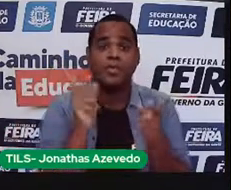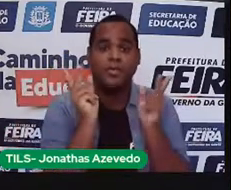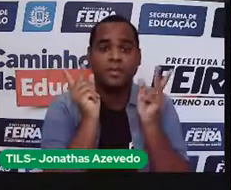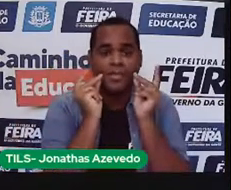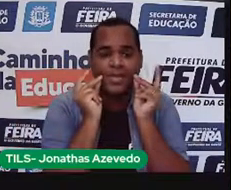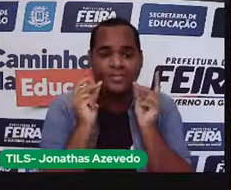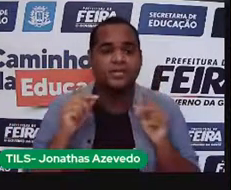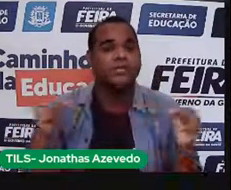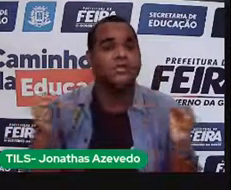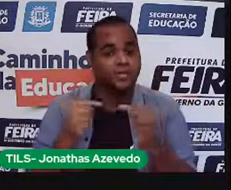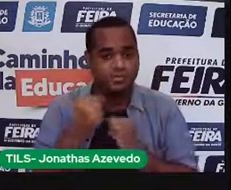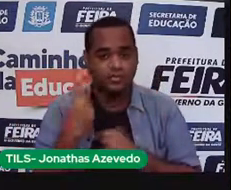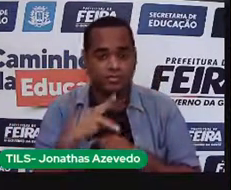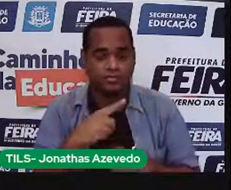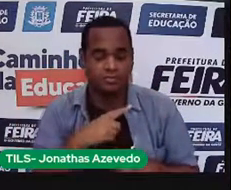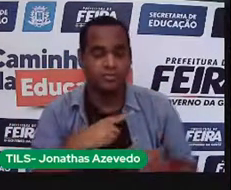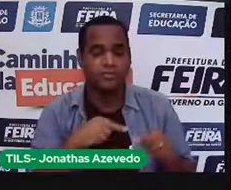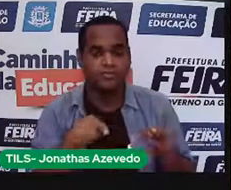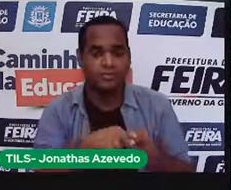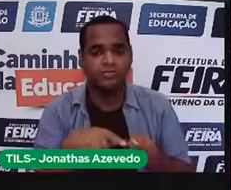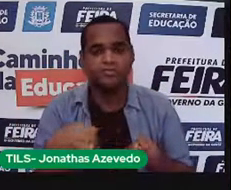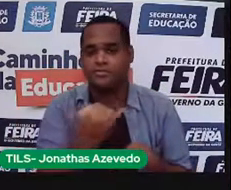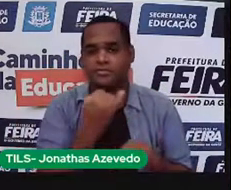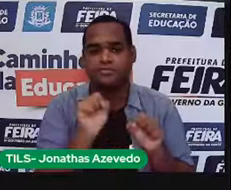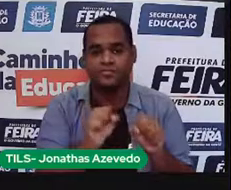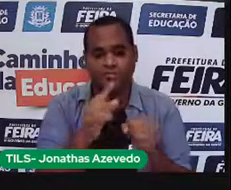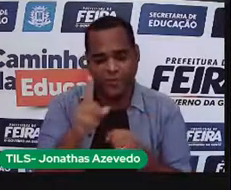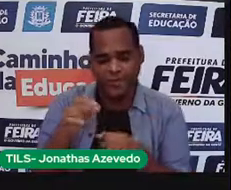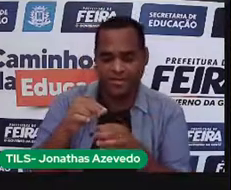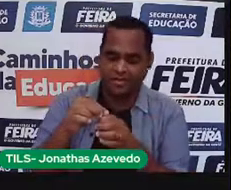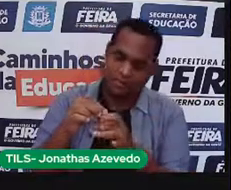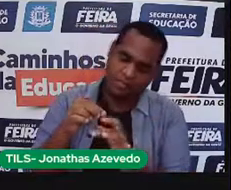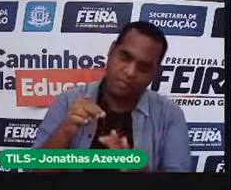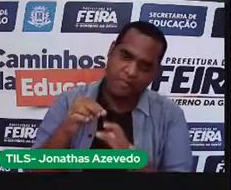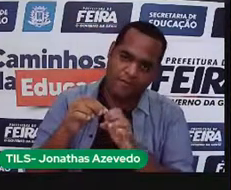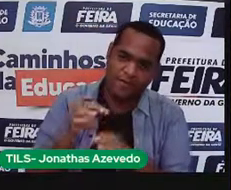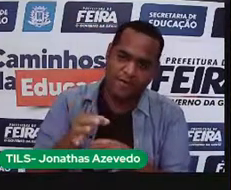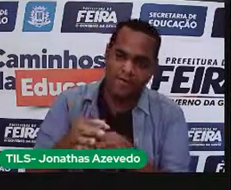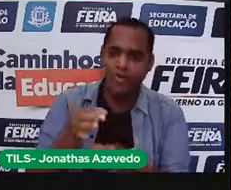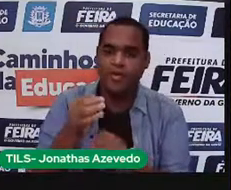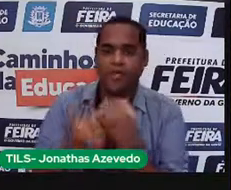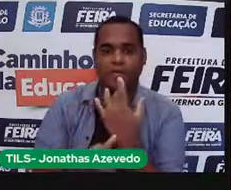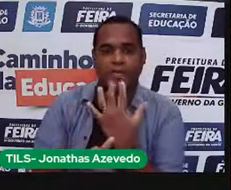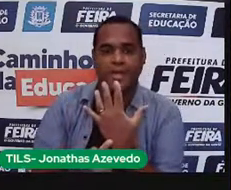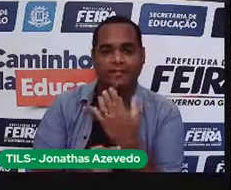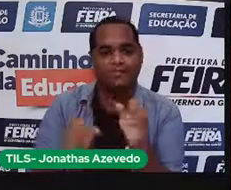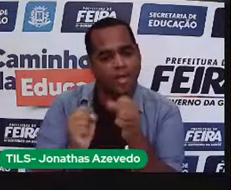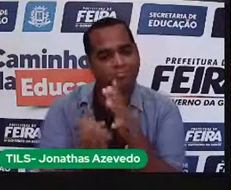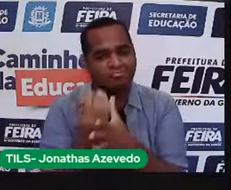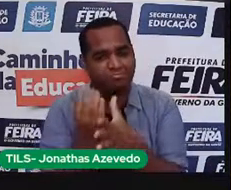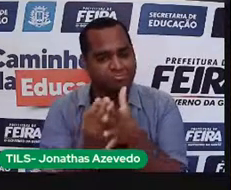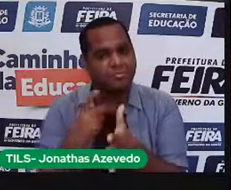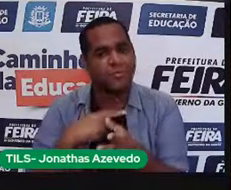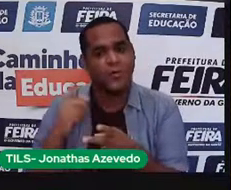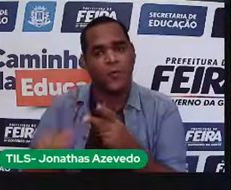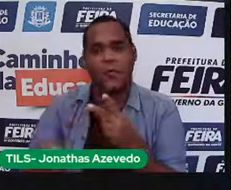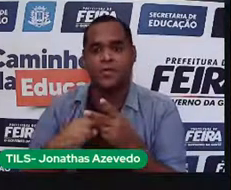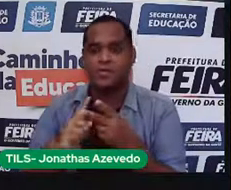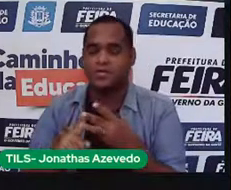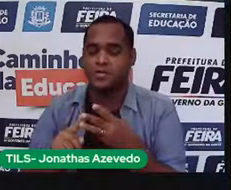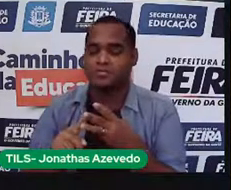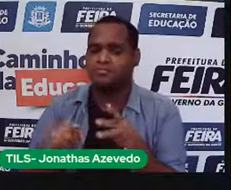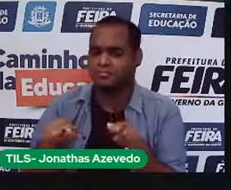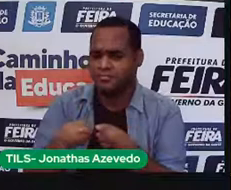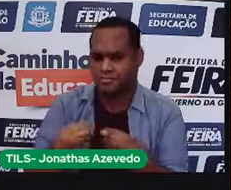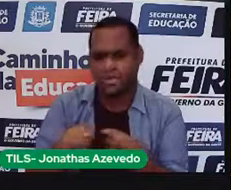sintético. A parafina, que é esse material utilizado para produzir a vela. O giz de cera, que a gente utiliza, ele é de parafina. E a